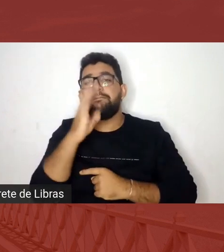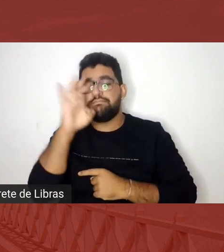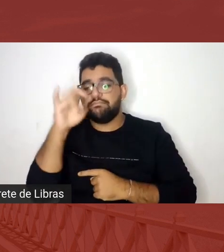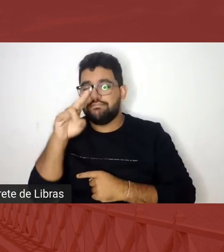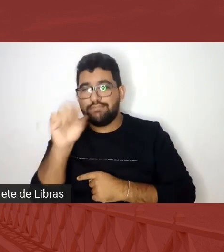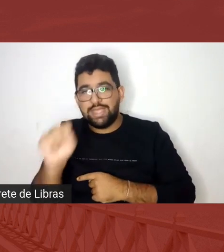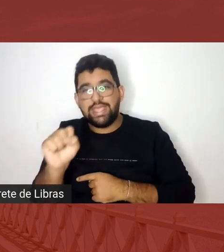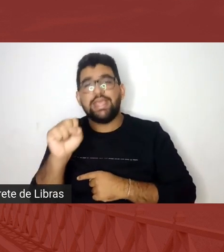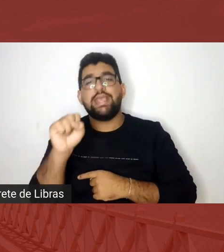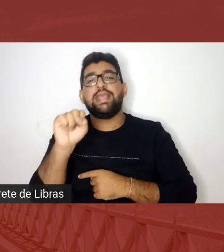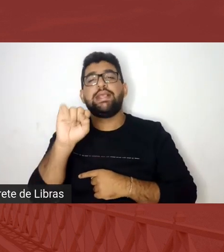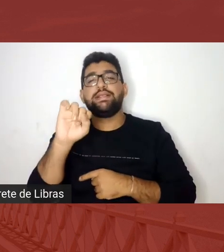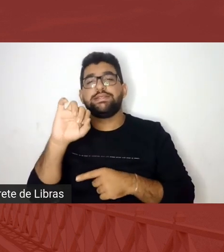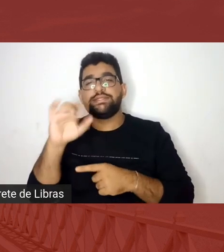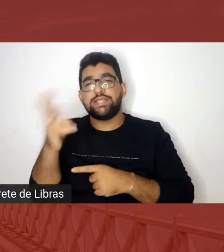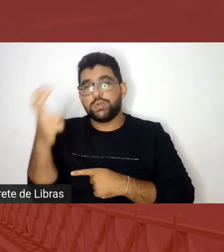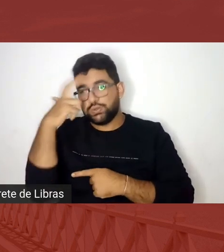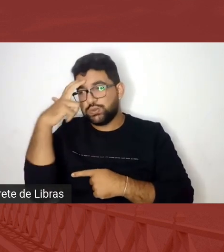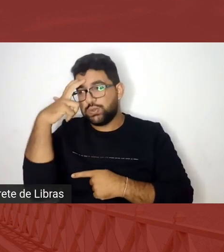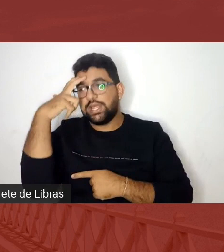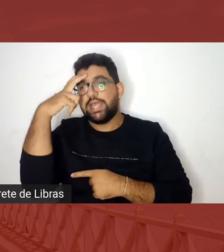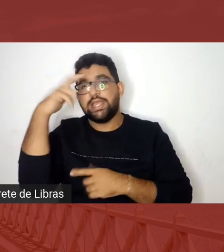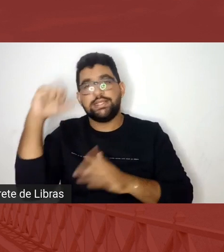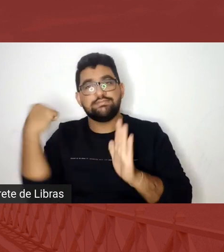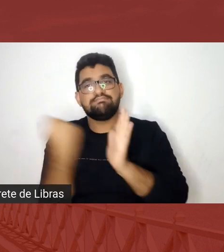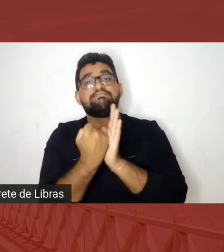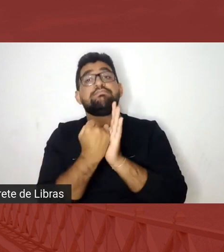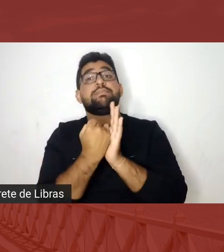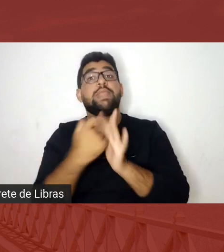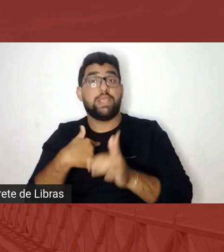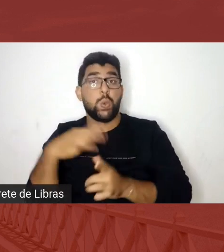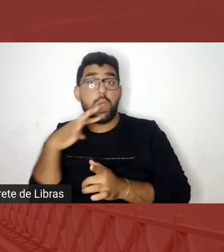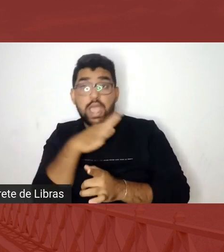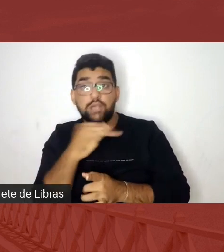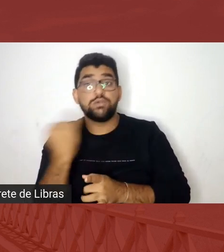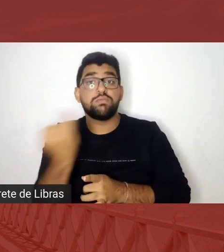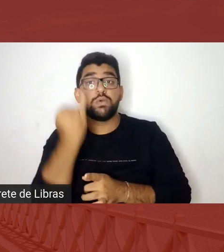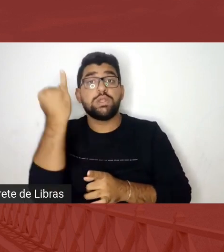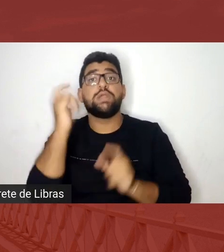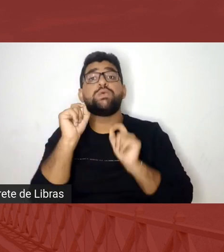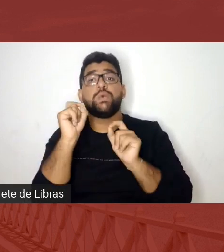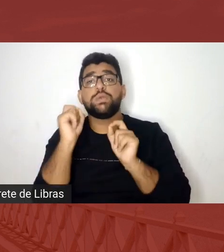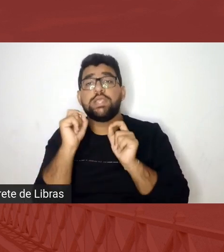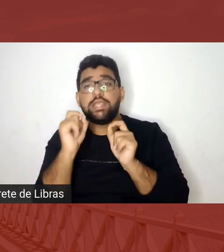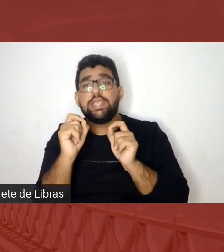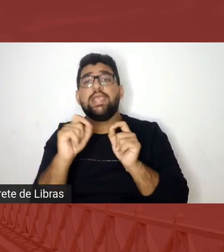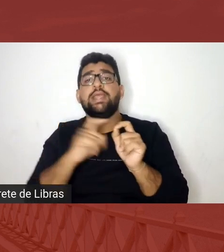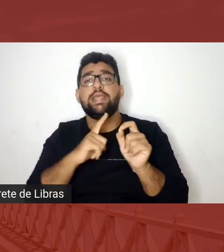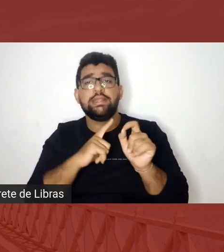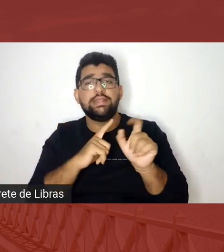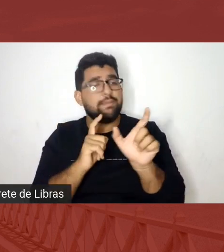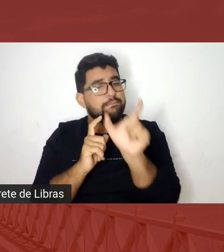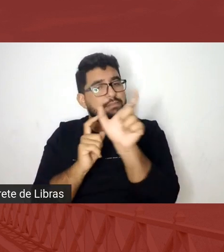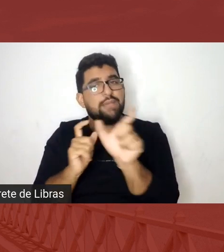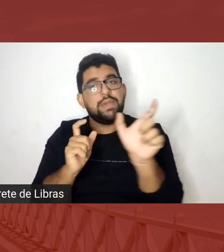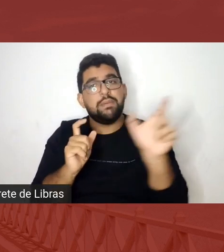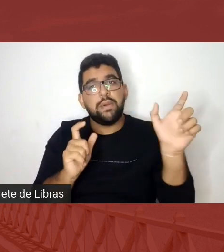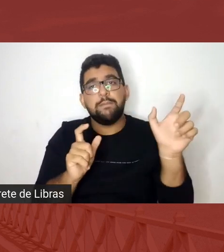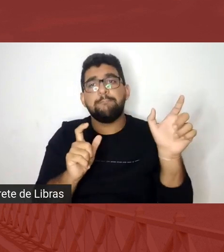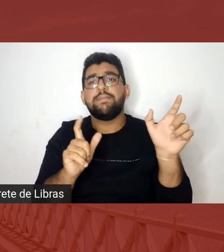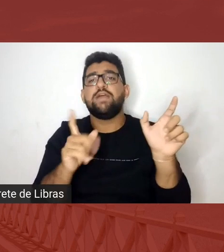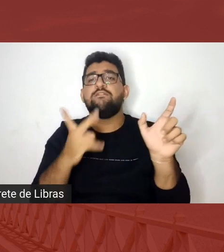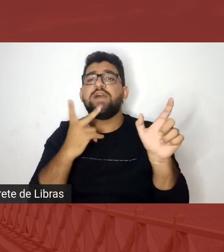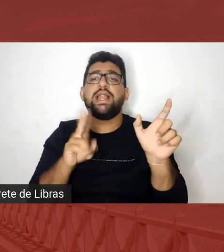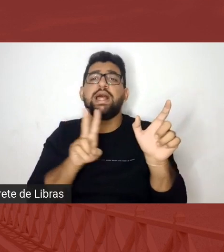Eu considero extremamente sugestivo e importante o conjunto de palavras eleitas para dar título